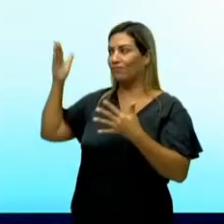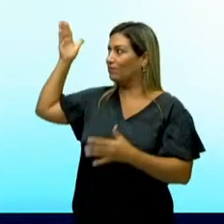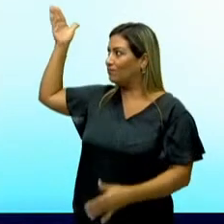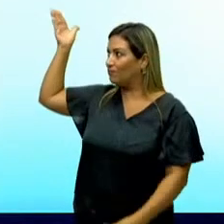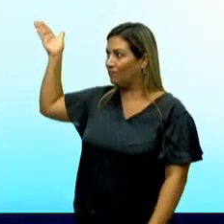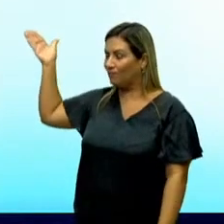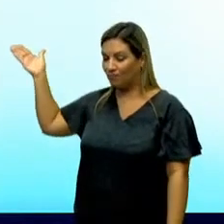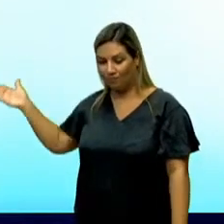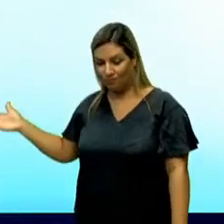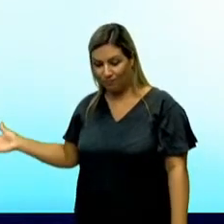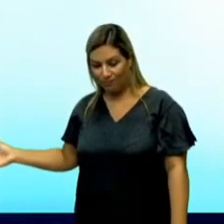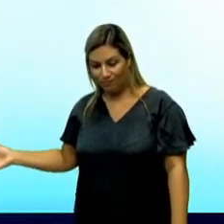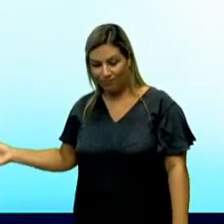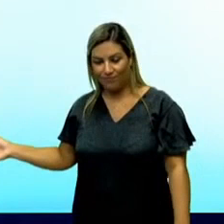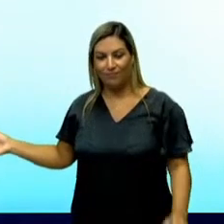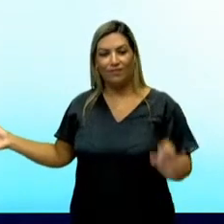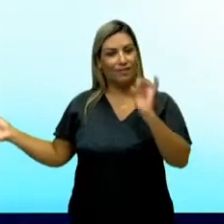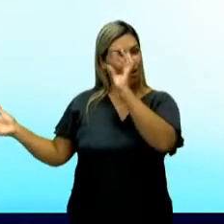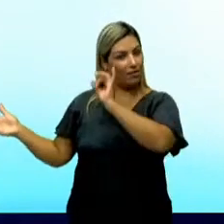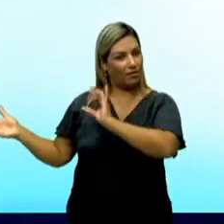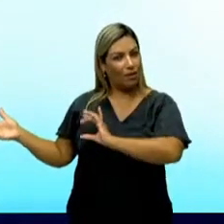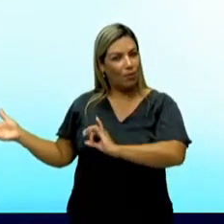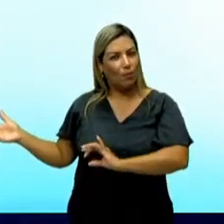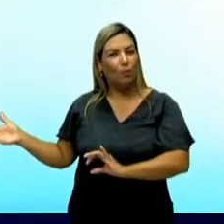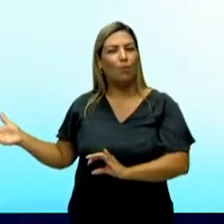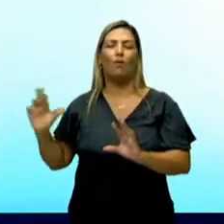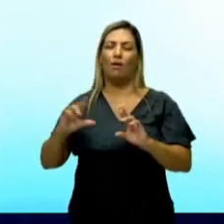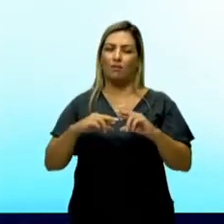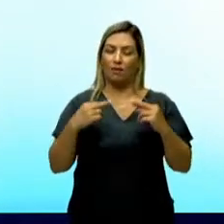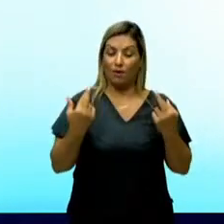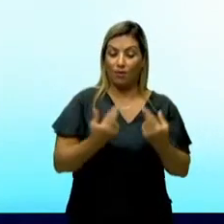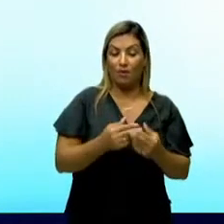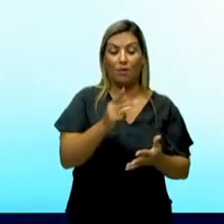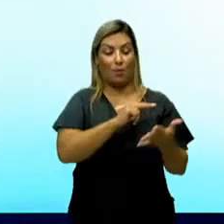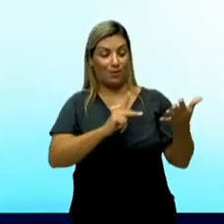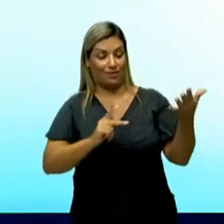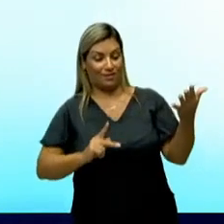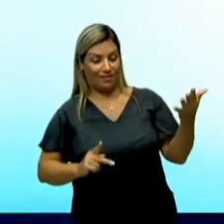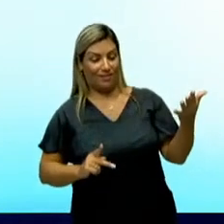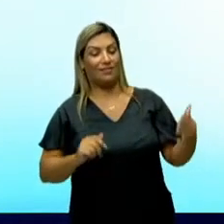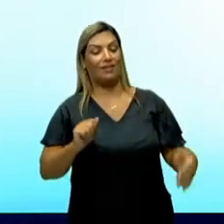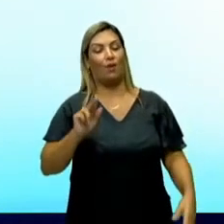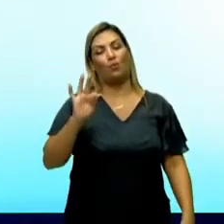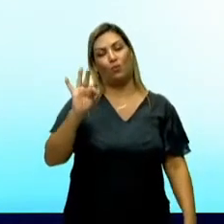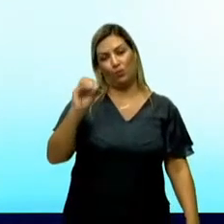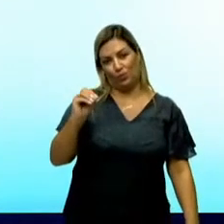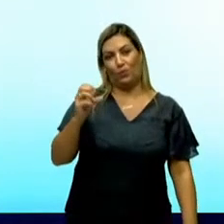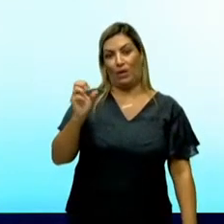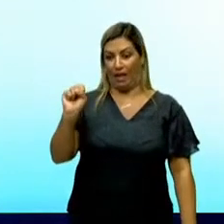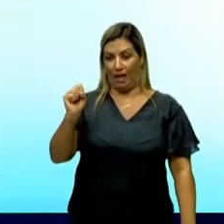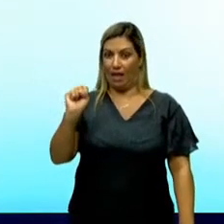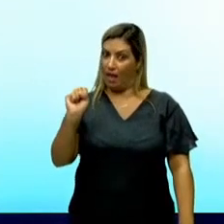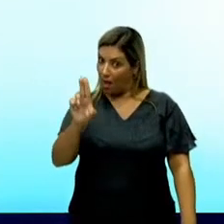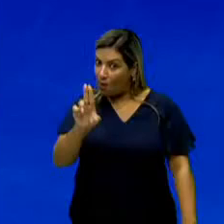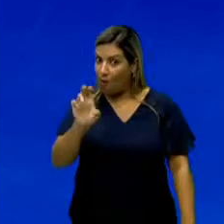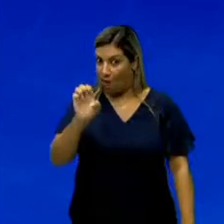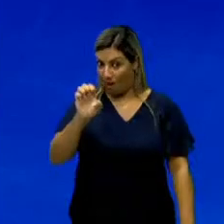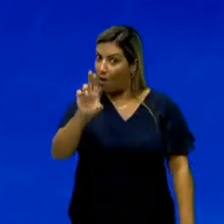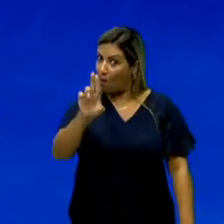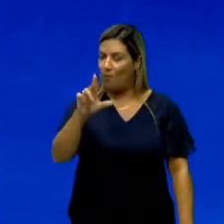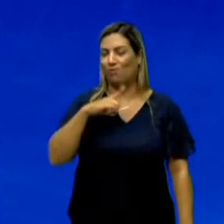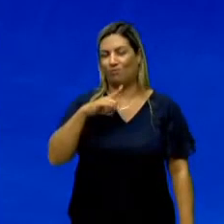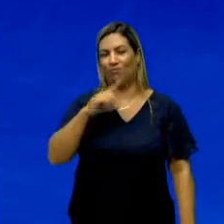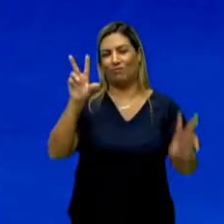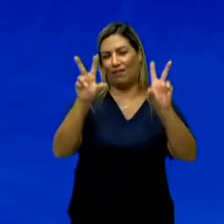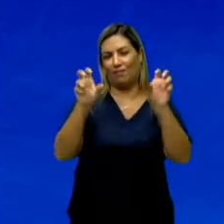Canaã, Urupês e a reunião das poesias de Augusto dos Anjos, que tem o título de